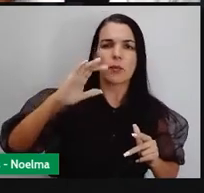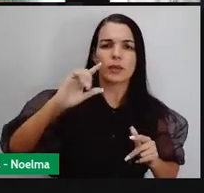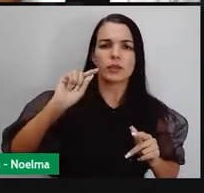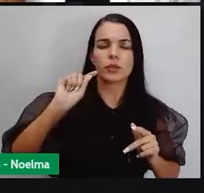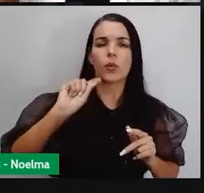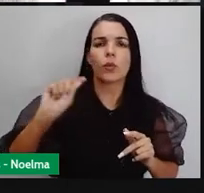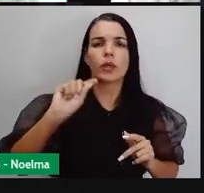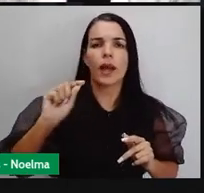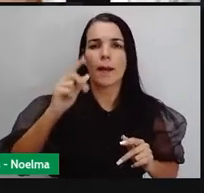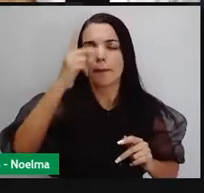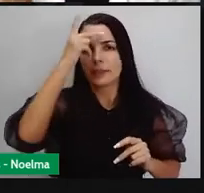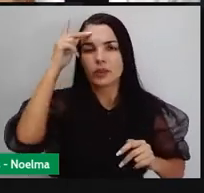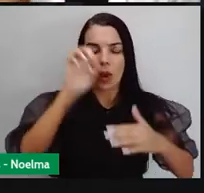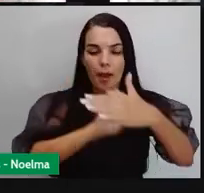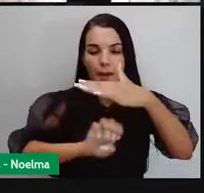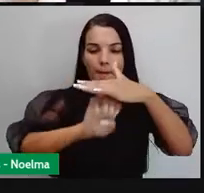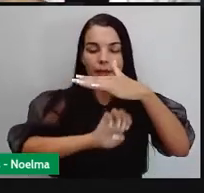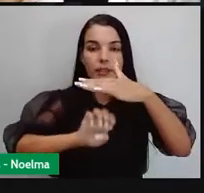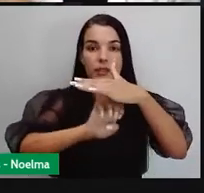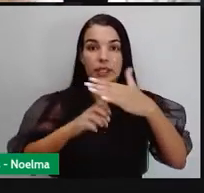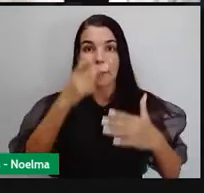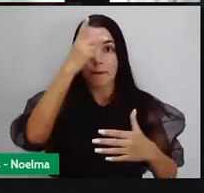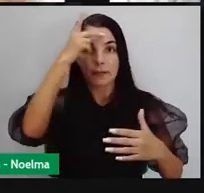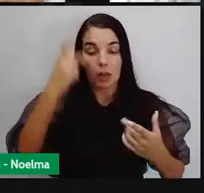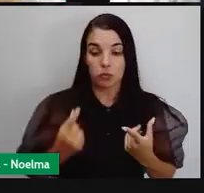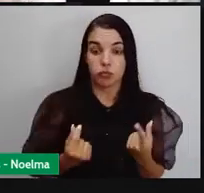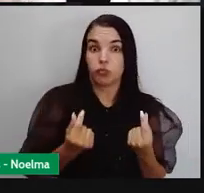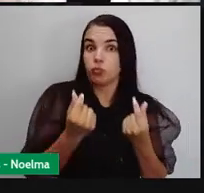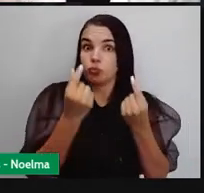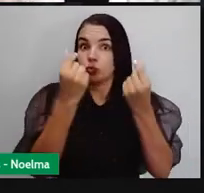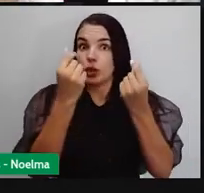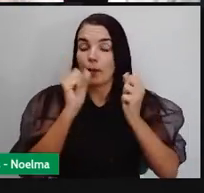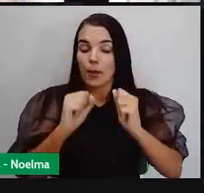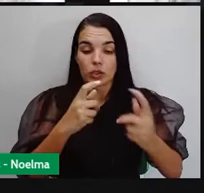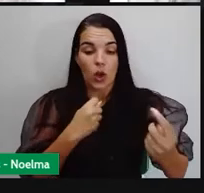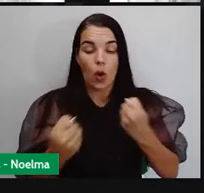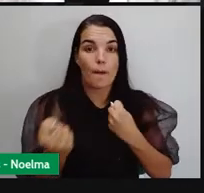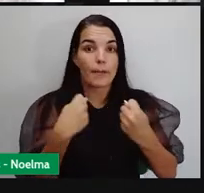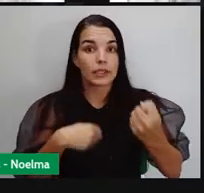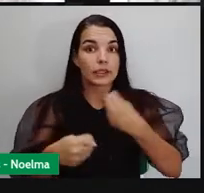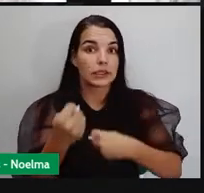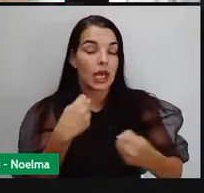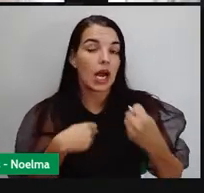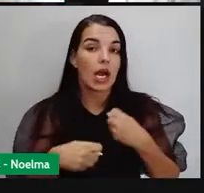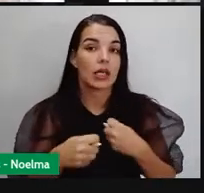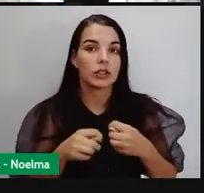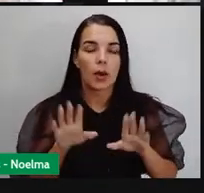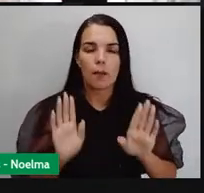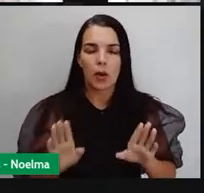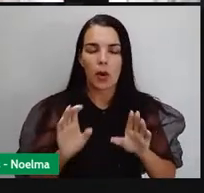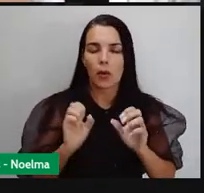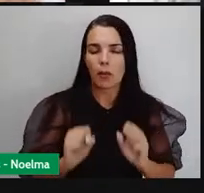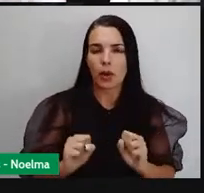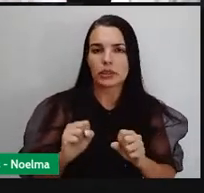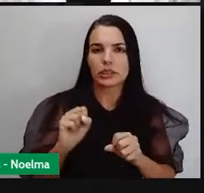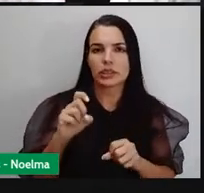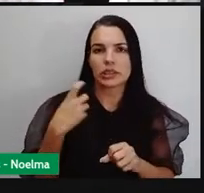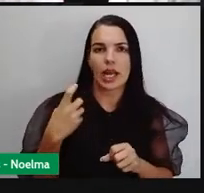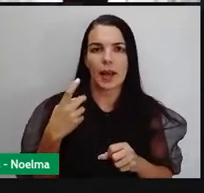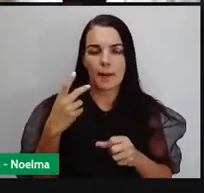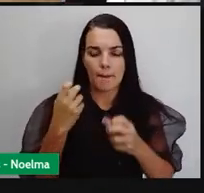pelos empresários, pela burguesia, que podem ser comerciantes, podem ser empresários, podem ser